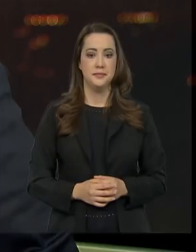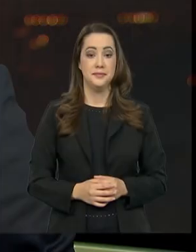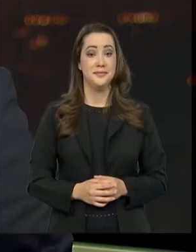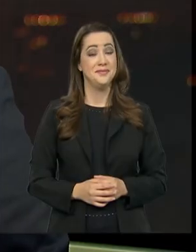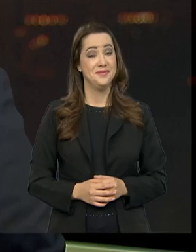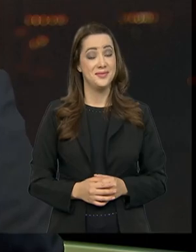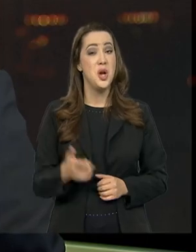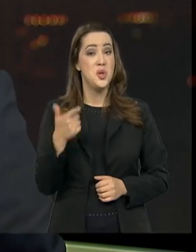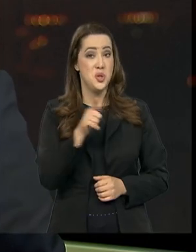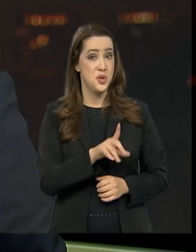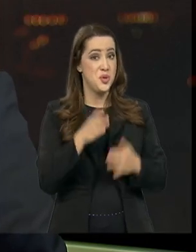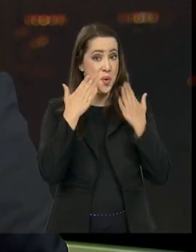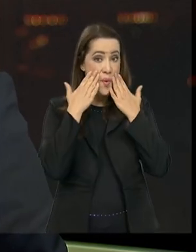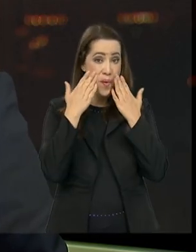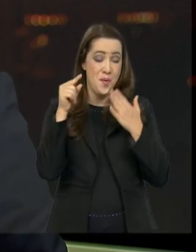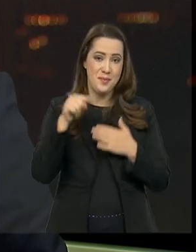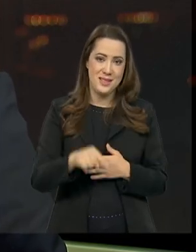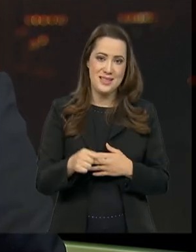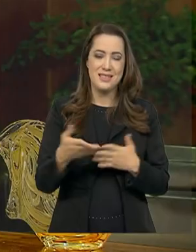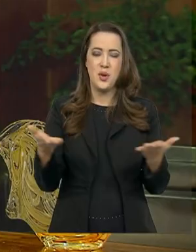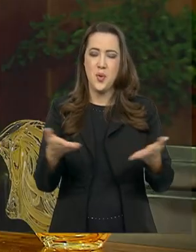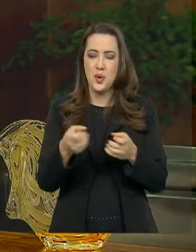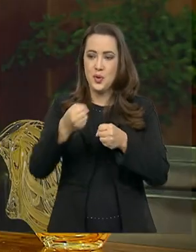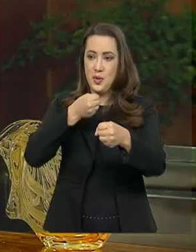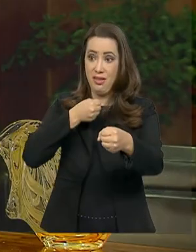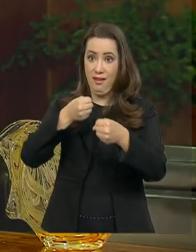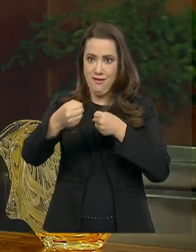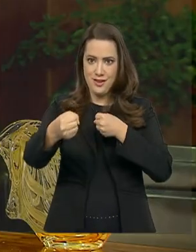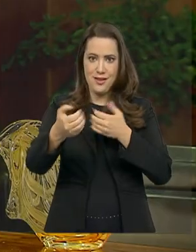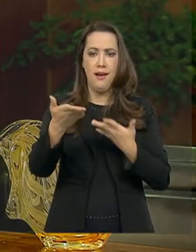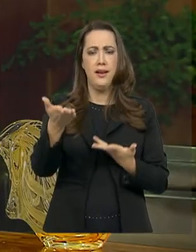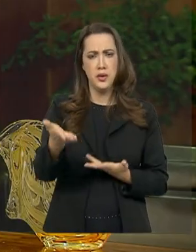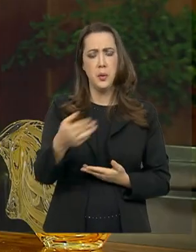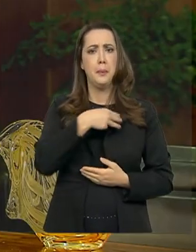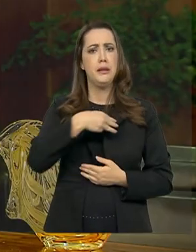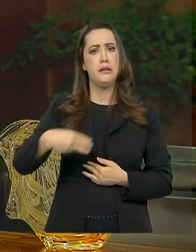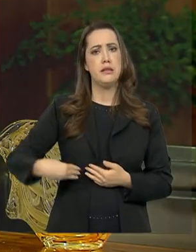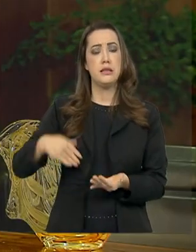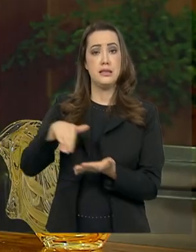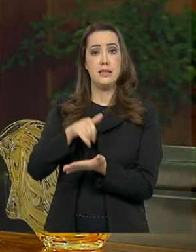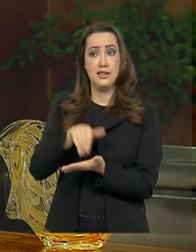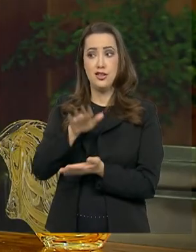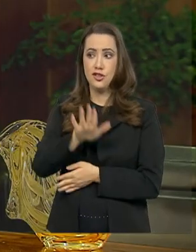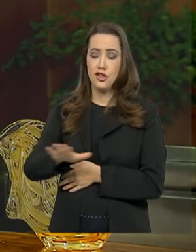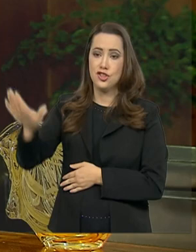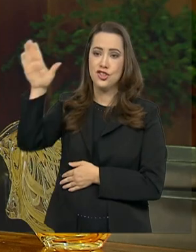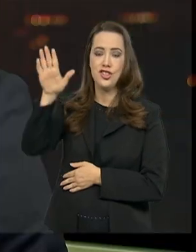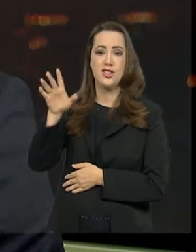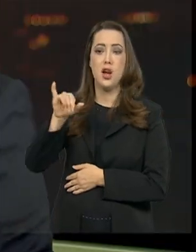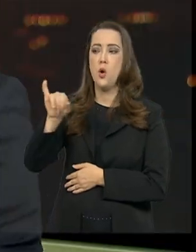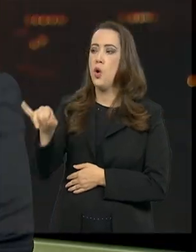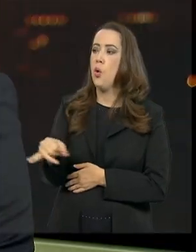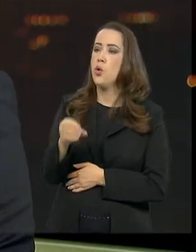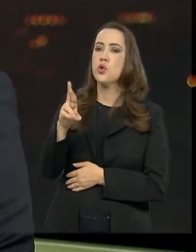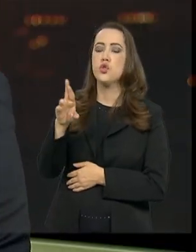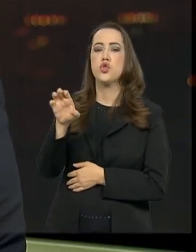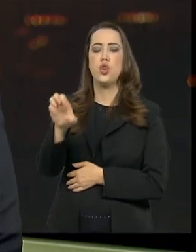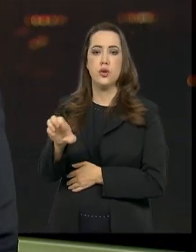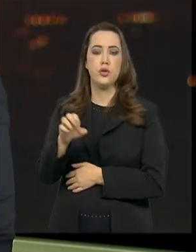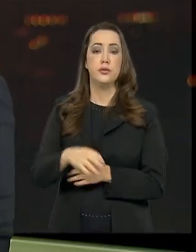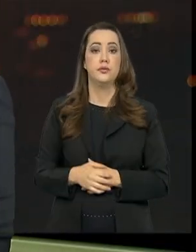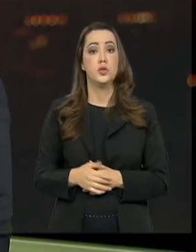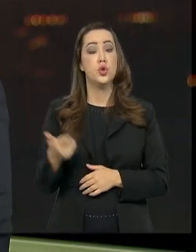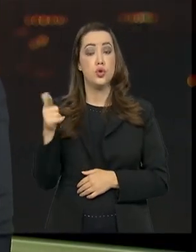Voltamos com o Brasil em Pauta. O entrevistado é o ministro da Secretaria-Geral da Presidência da República, Jorge Oliveira. Ministro, voltando às